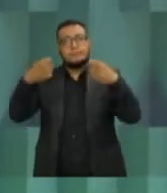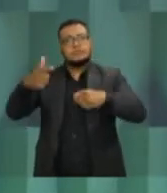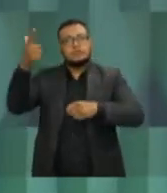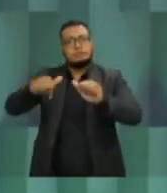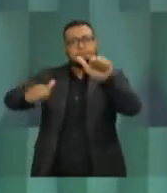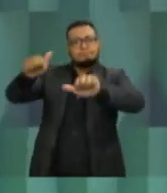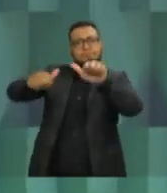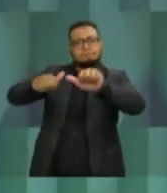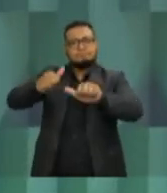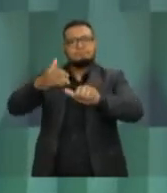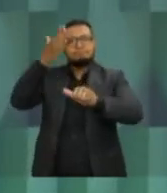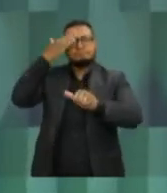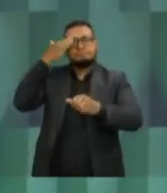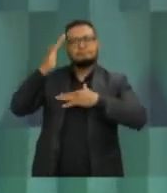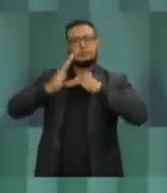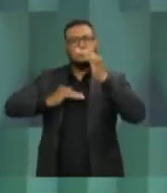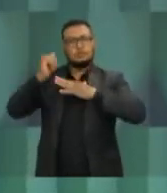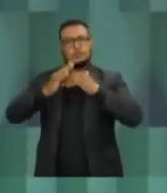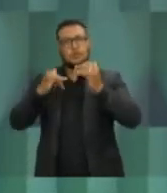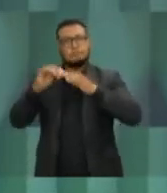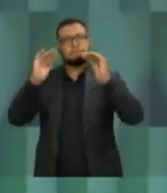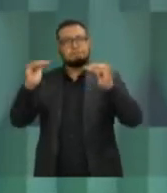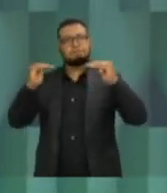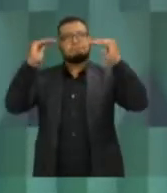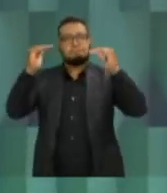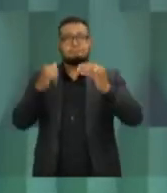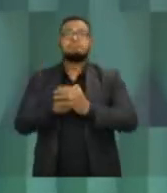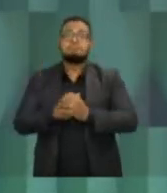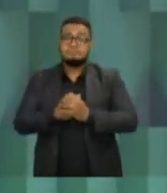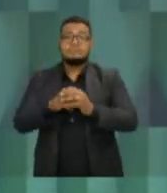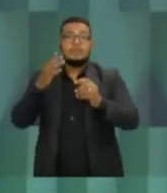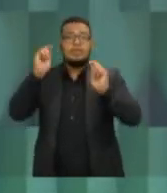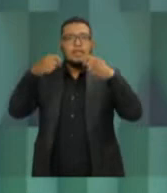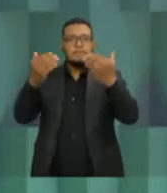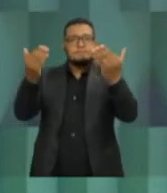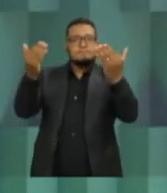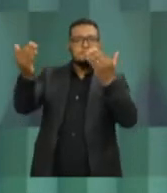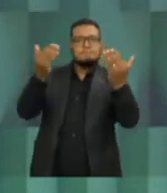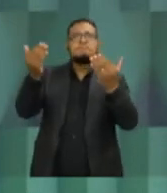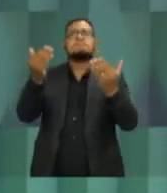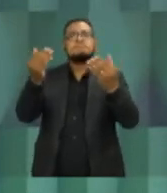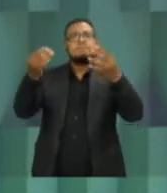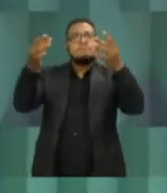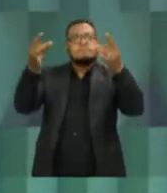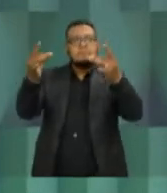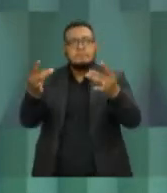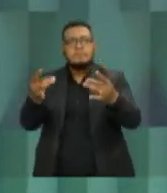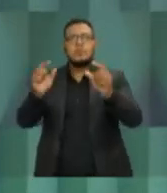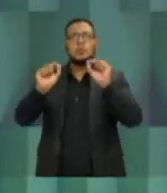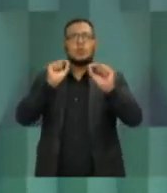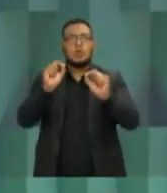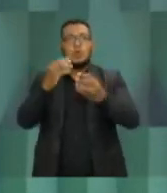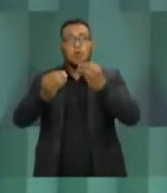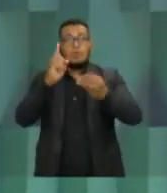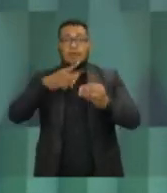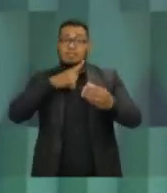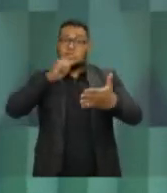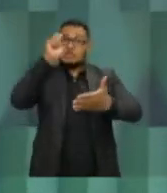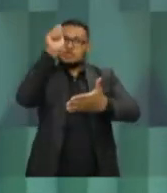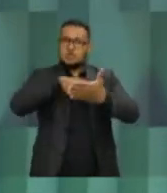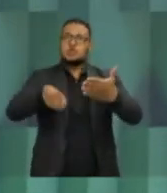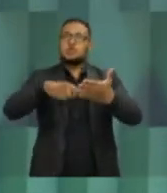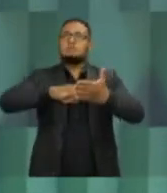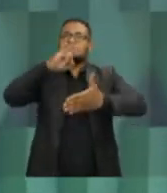todos os planos. Nós também temos capacidade de analisar, quando fui prefeito eu fiz centenas de regularações fundiárias, muitas escrituras eu entreguei,